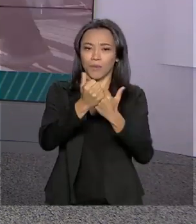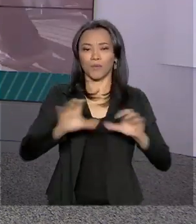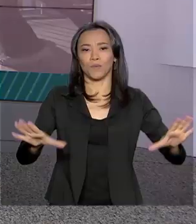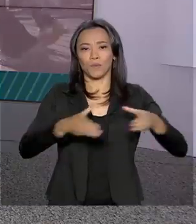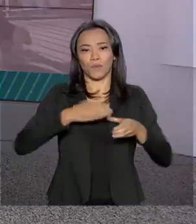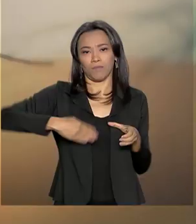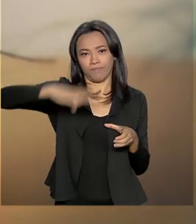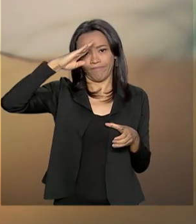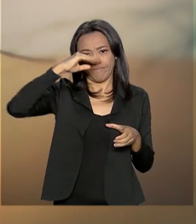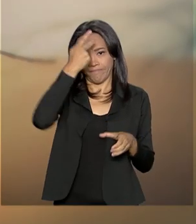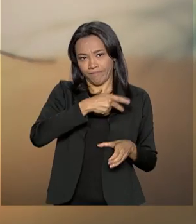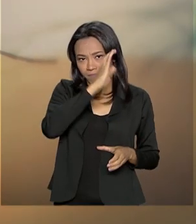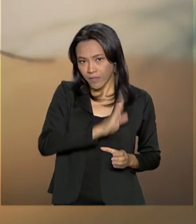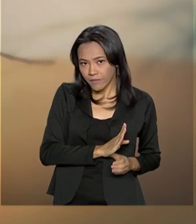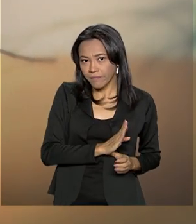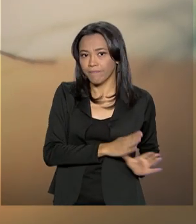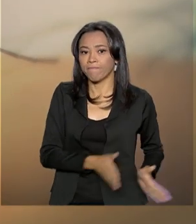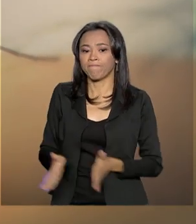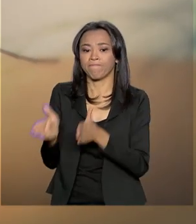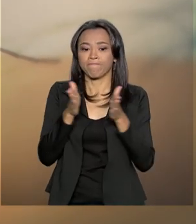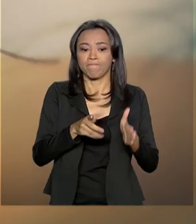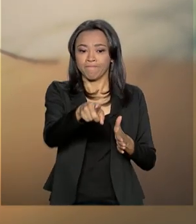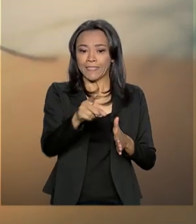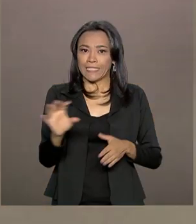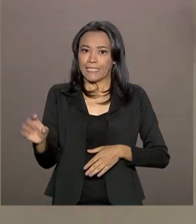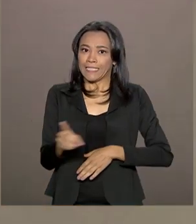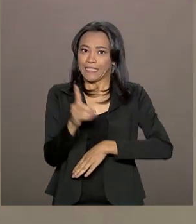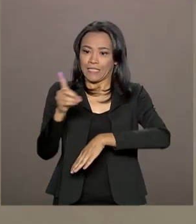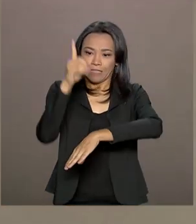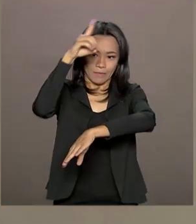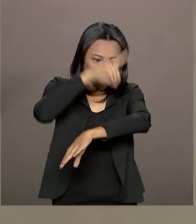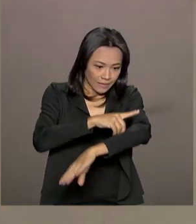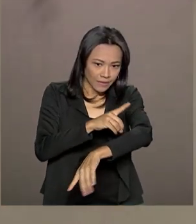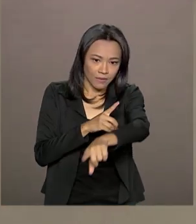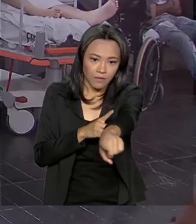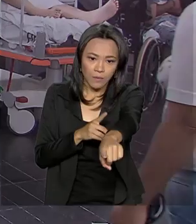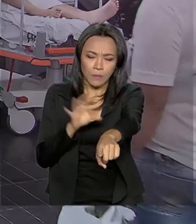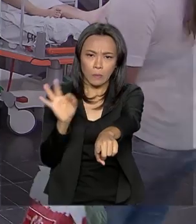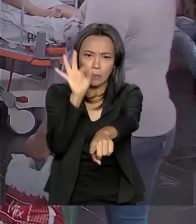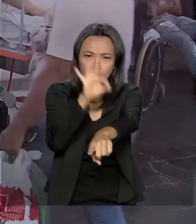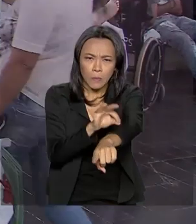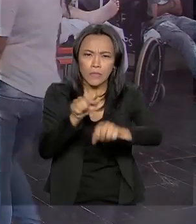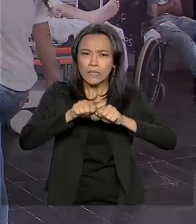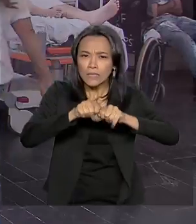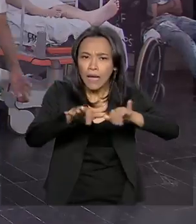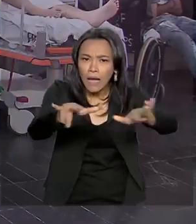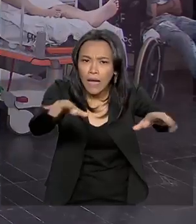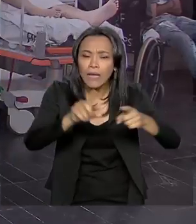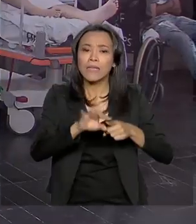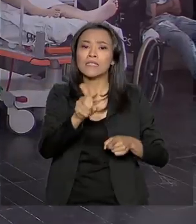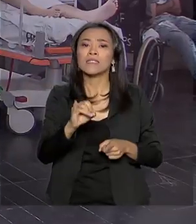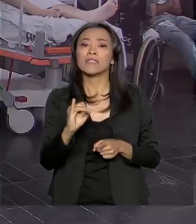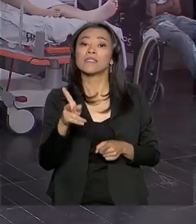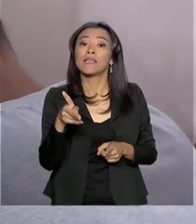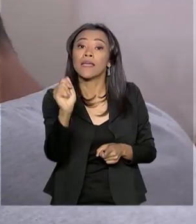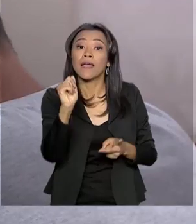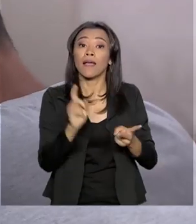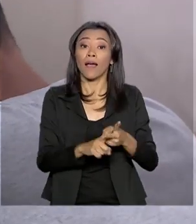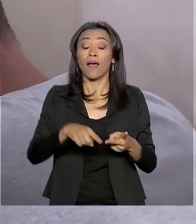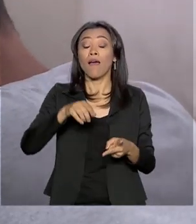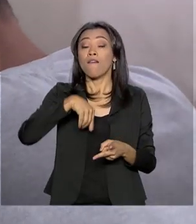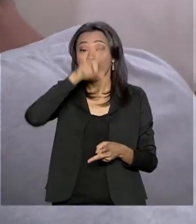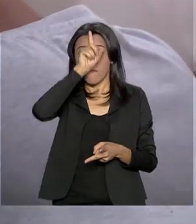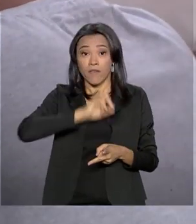Brasileiro. O Aedes aegypti é responsável por transmitir a dengue, o vírus da zika e as febres